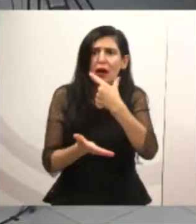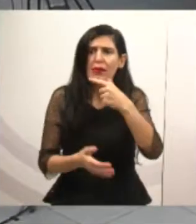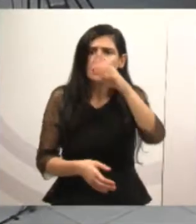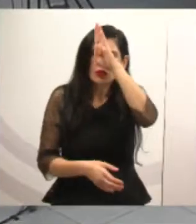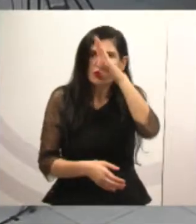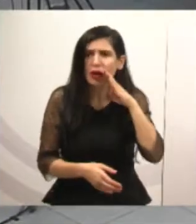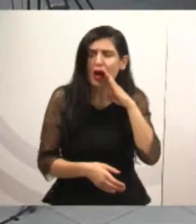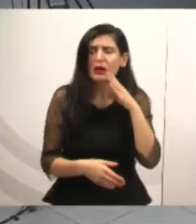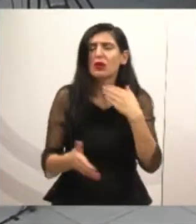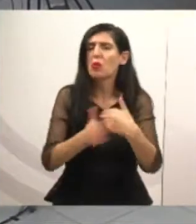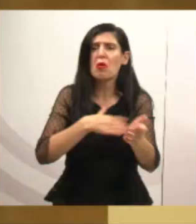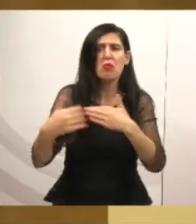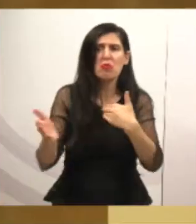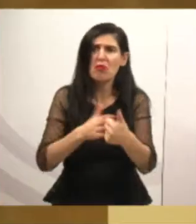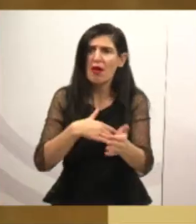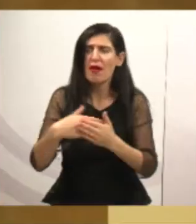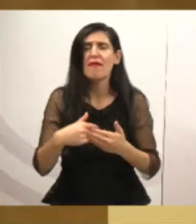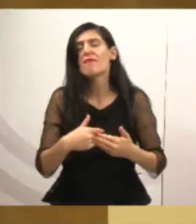Tudo bem, obrigado, vereadora.